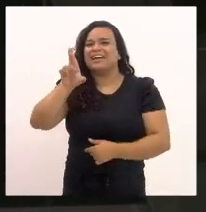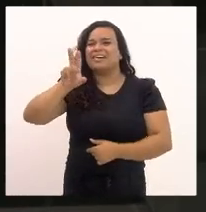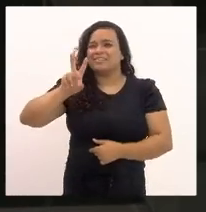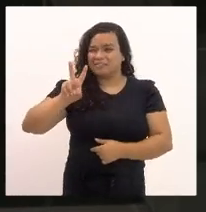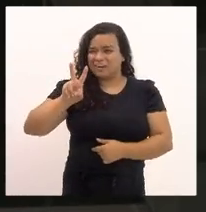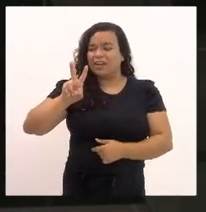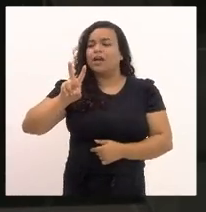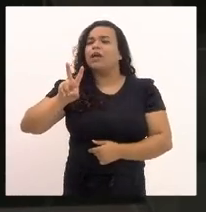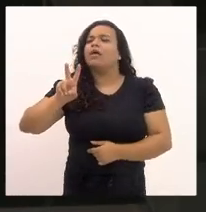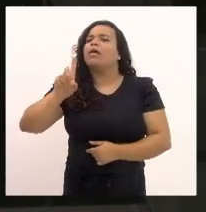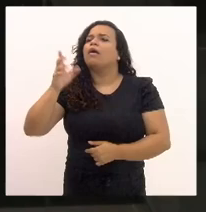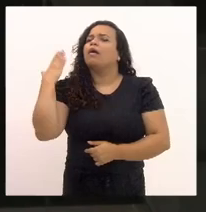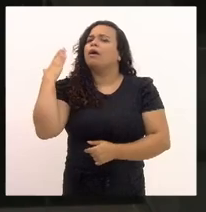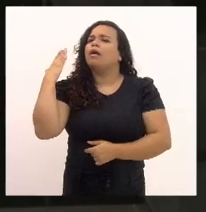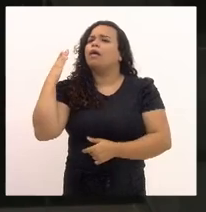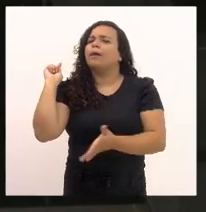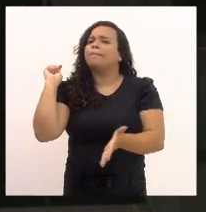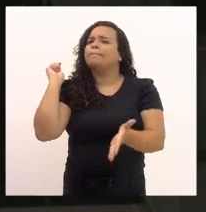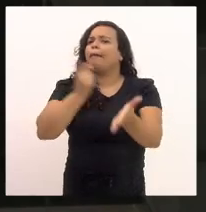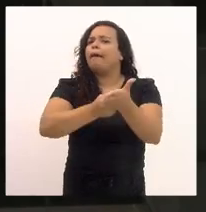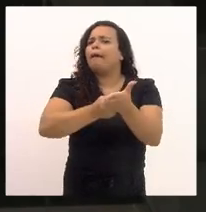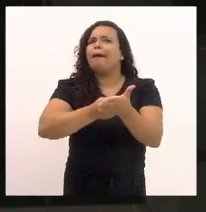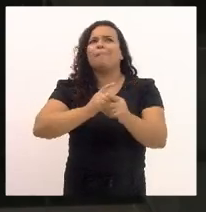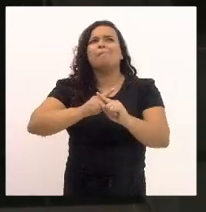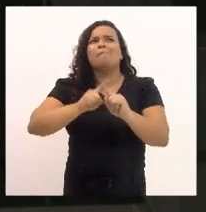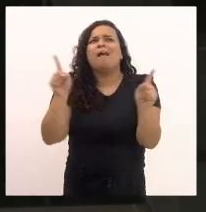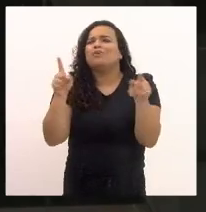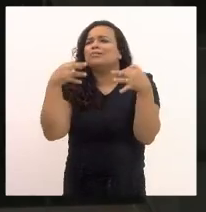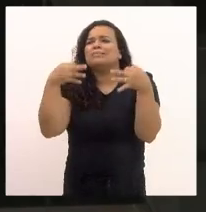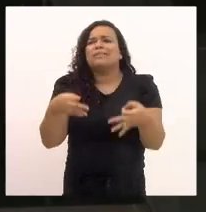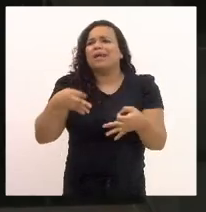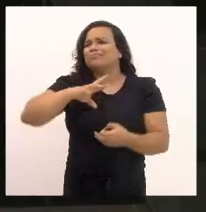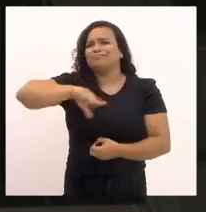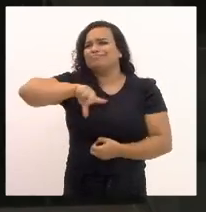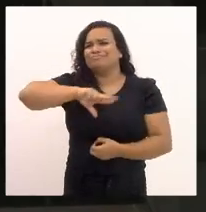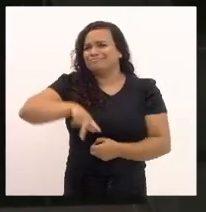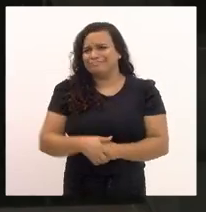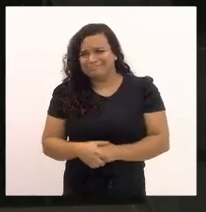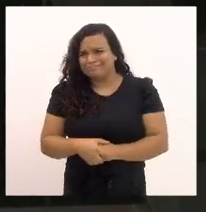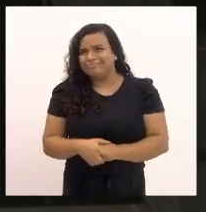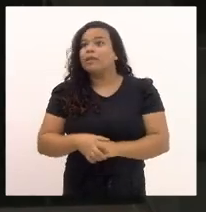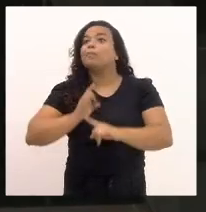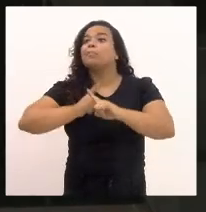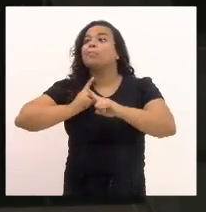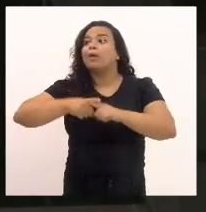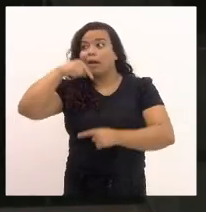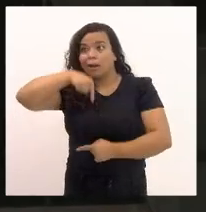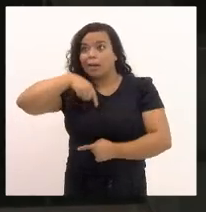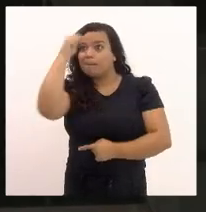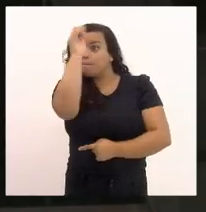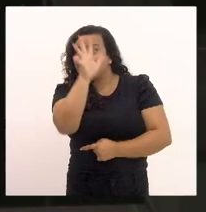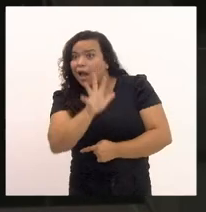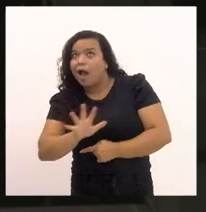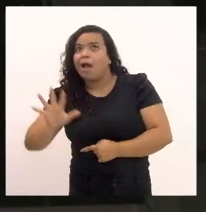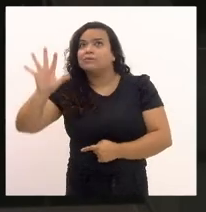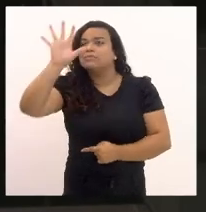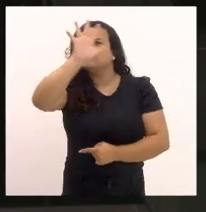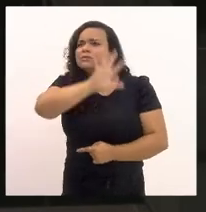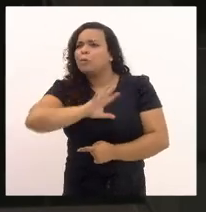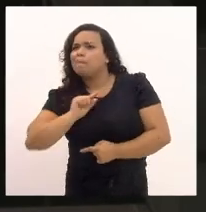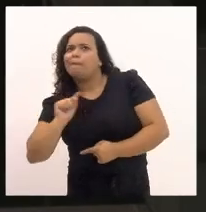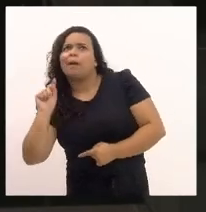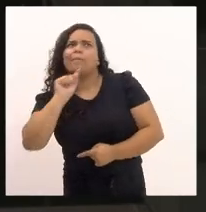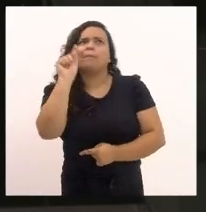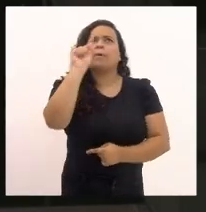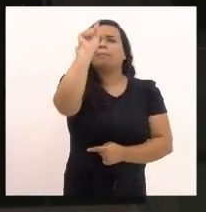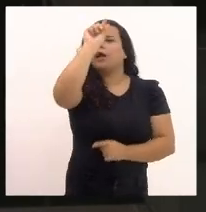cobrada indevidamente, porque no Brasil inteiro, hoje, senhora deputada